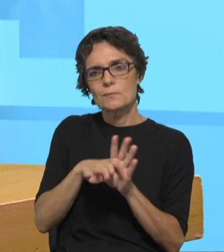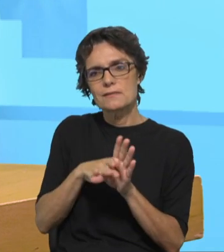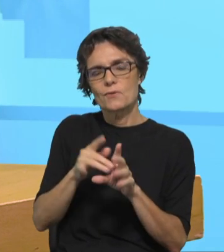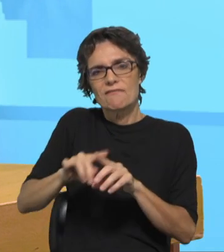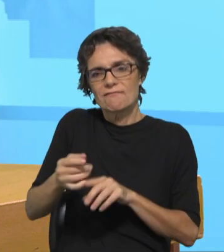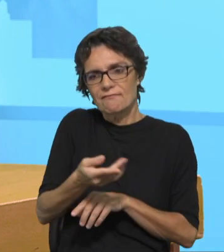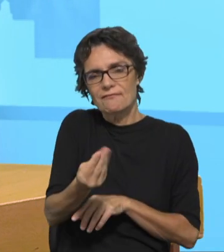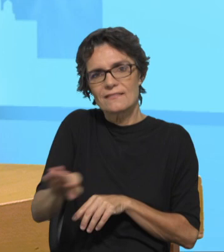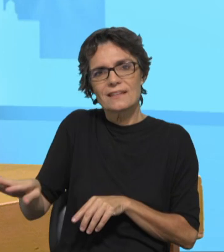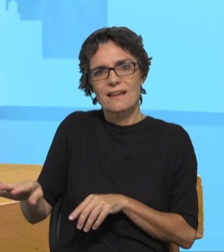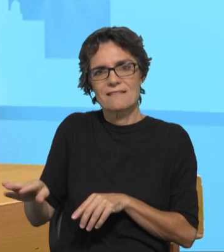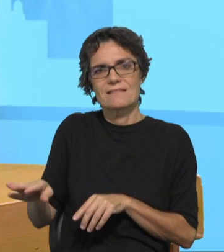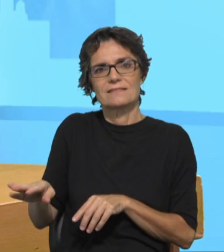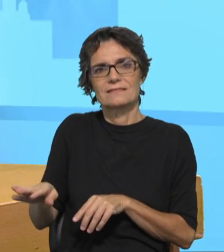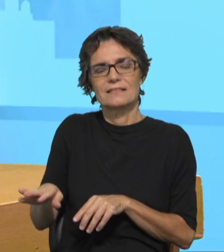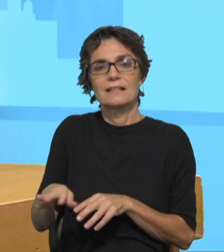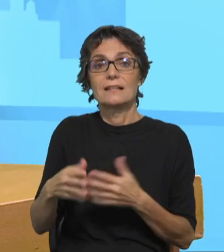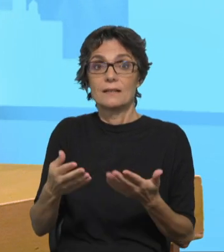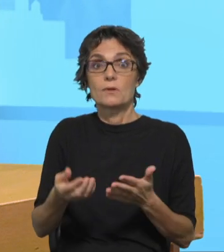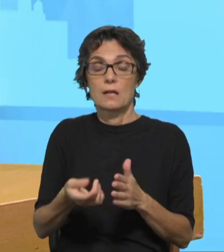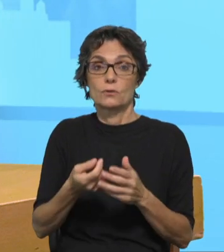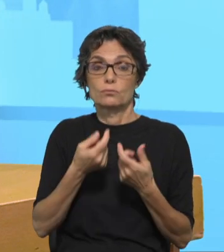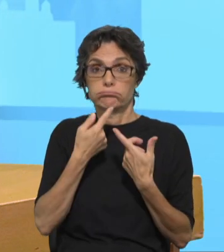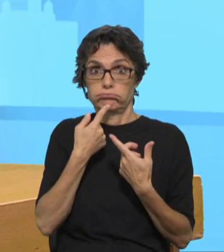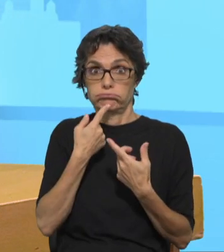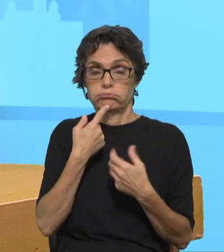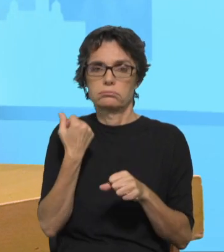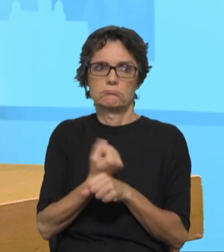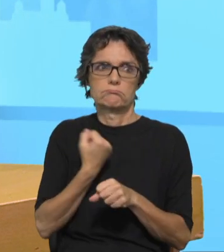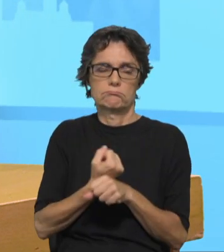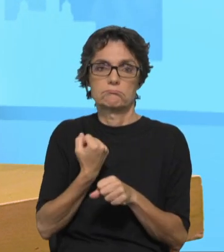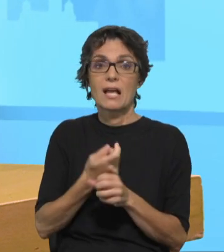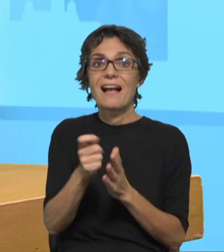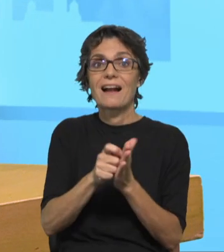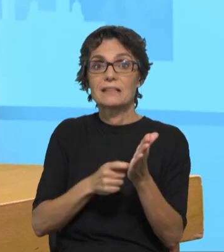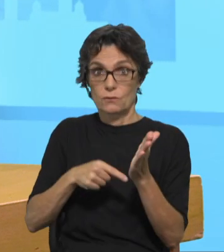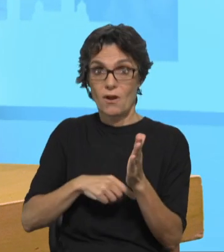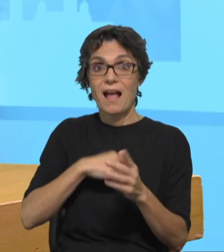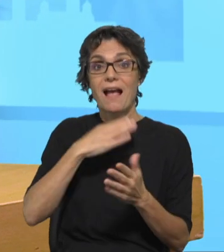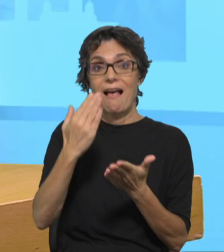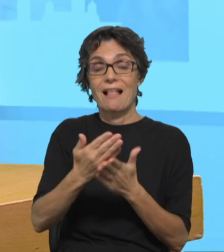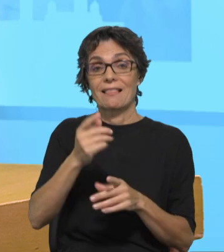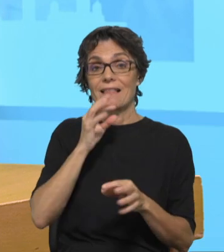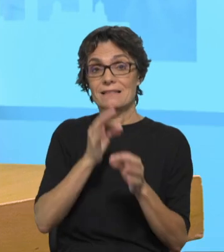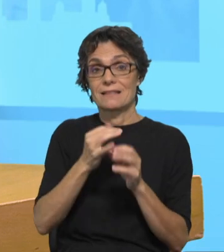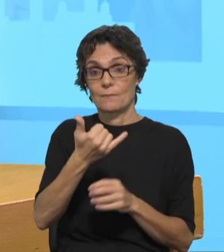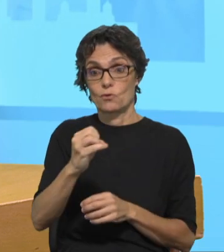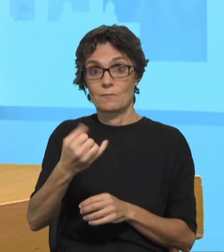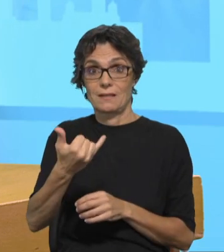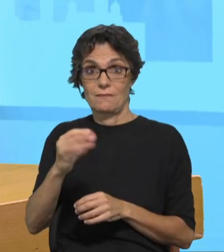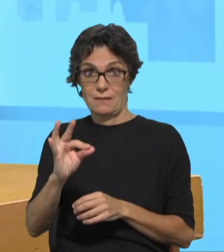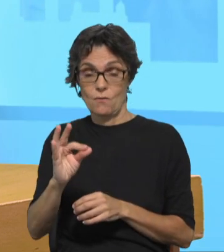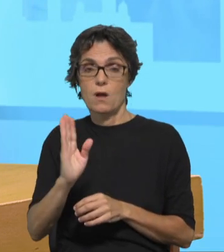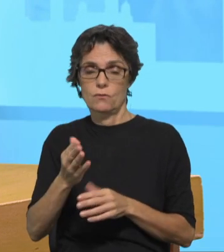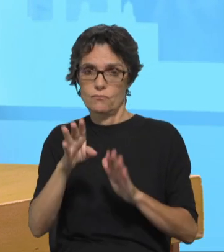e a agenda já está ocupada até setembro de 24, neste momento, ou seja, nesse aspecto de